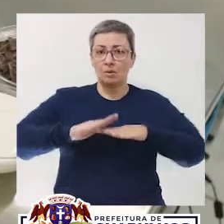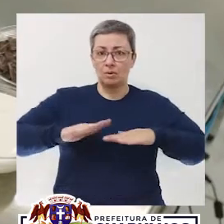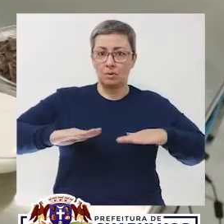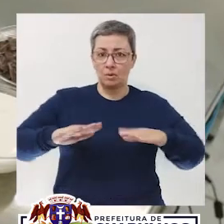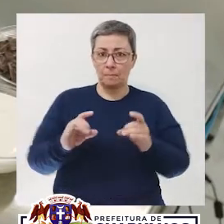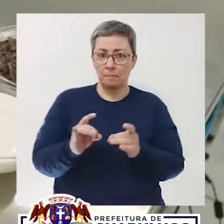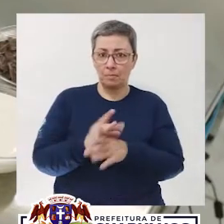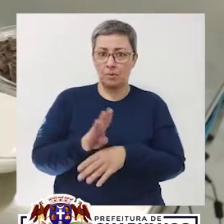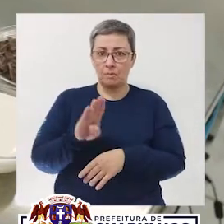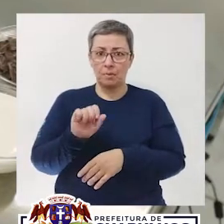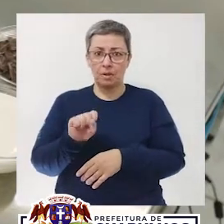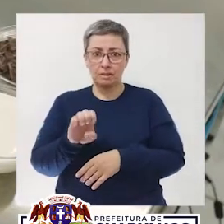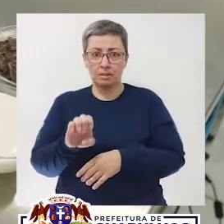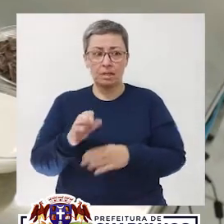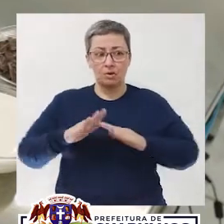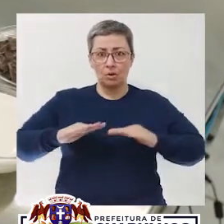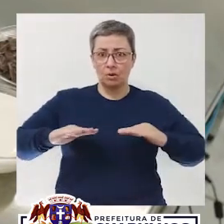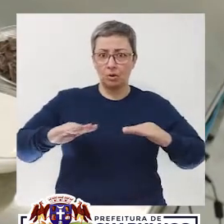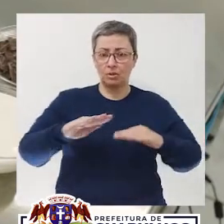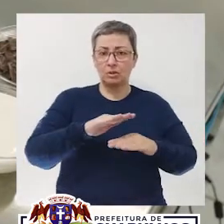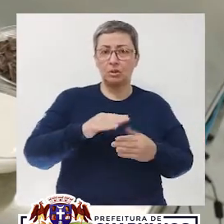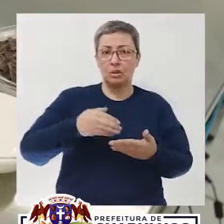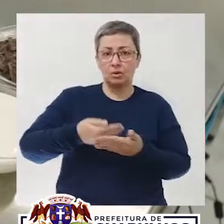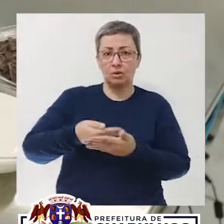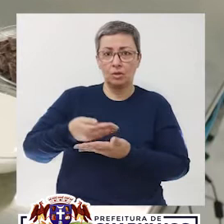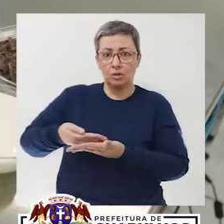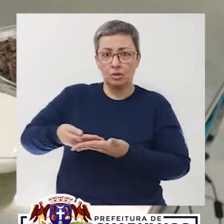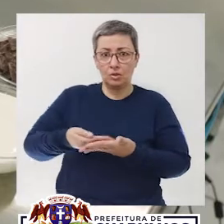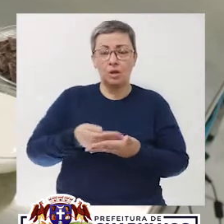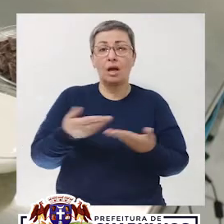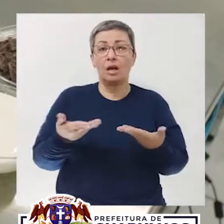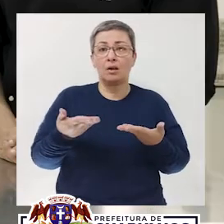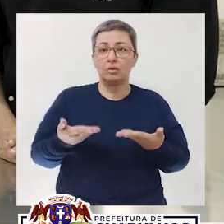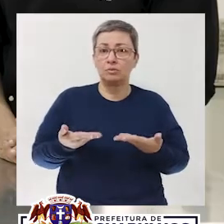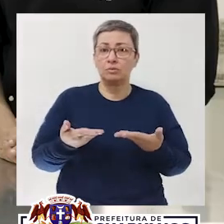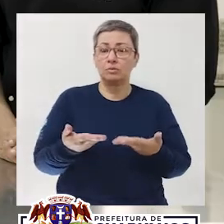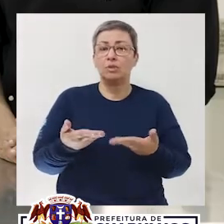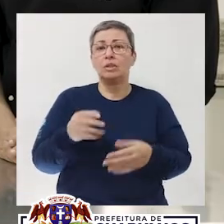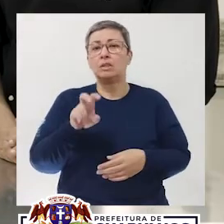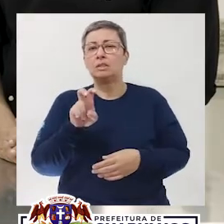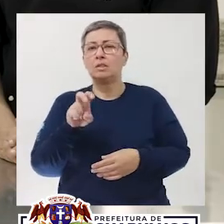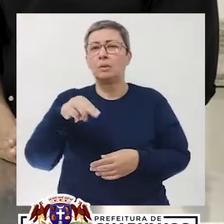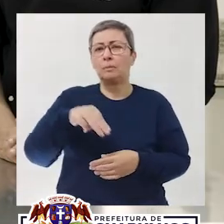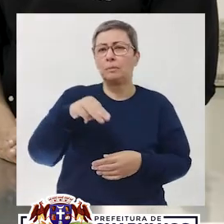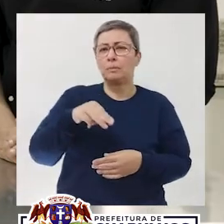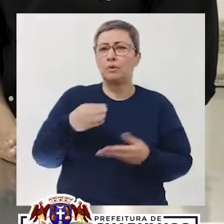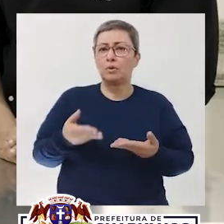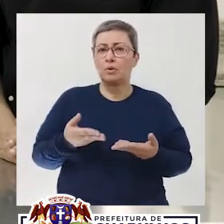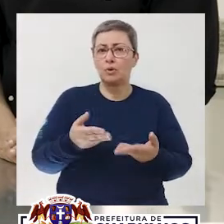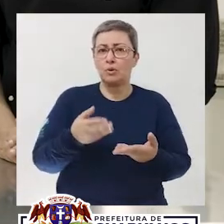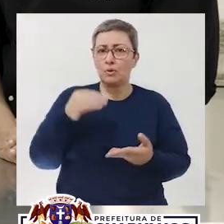Nossa base já está pronta. Acerta bem com a colher. E agora é só levar de 5